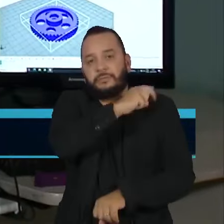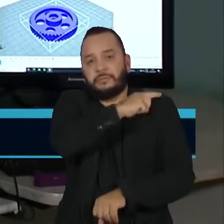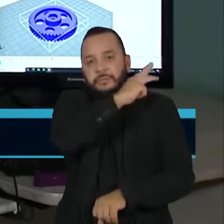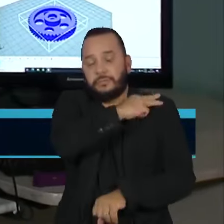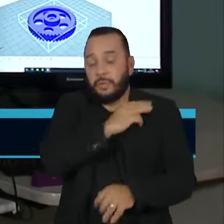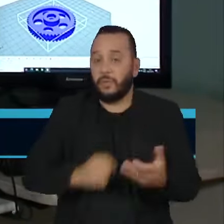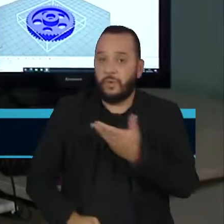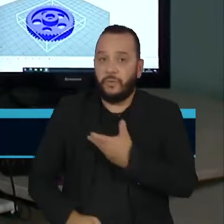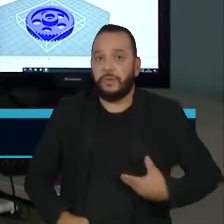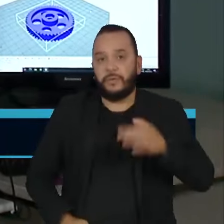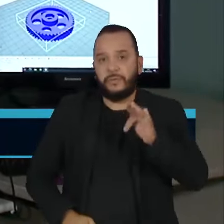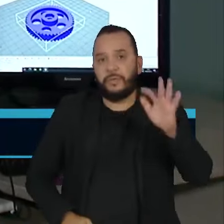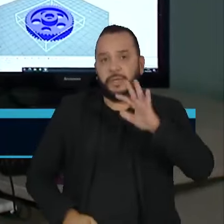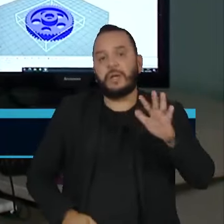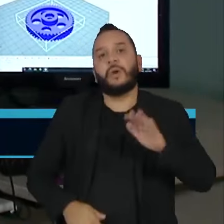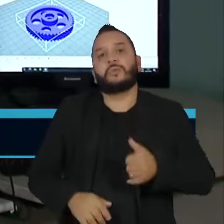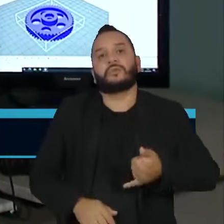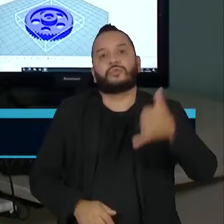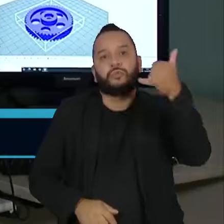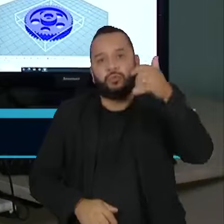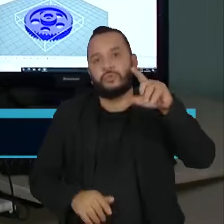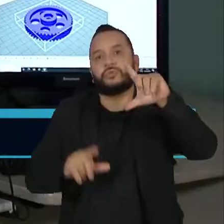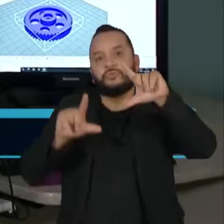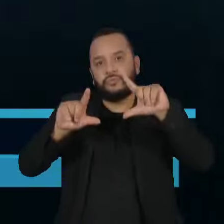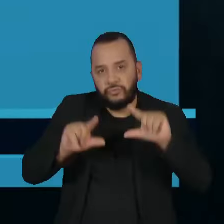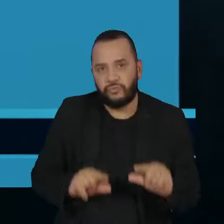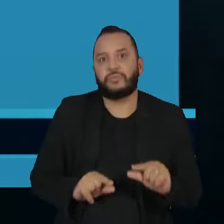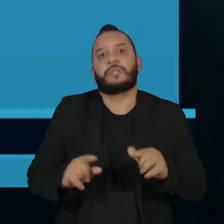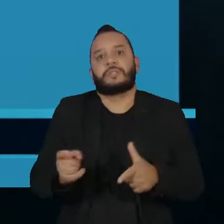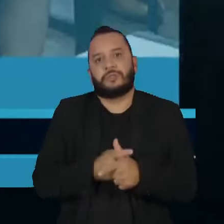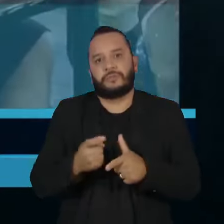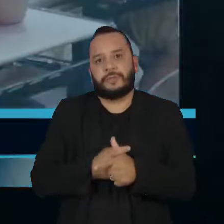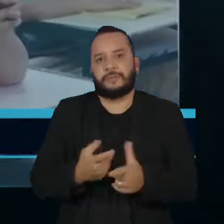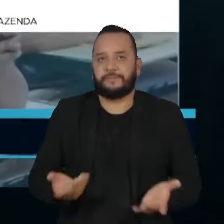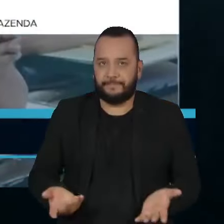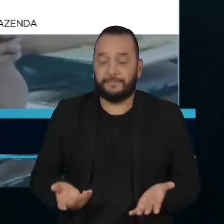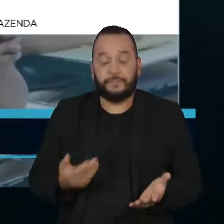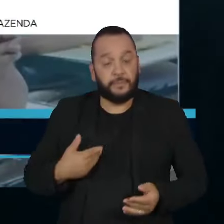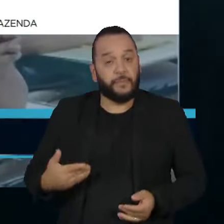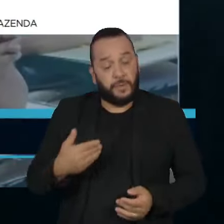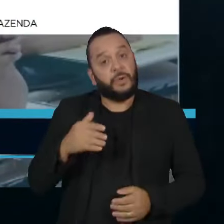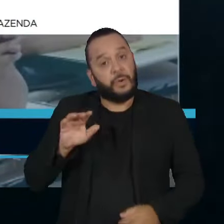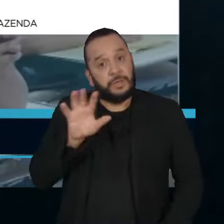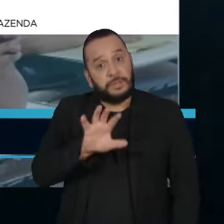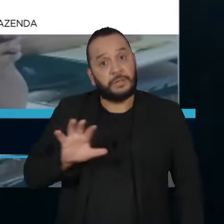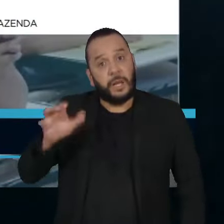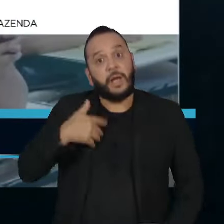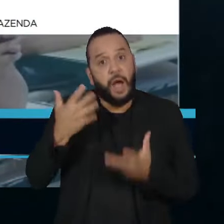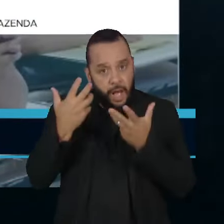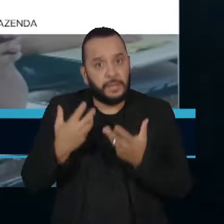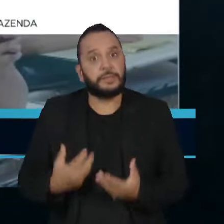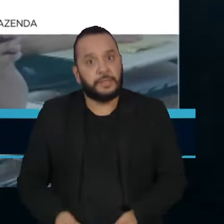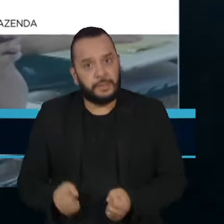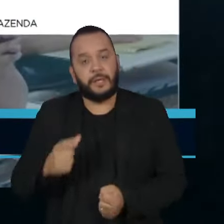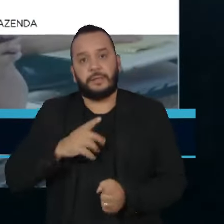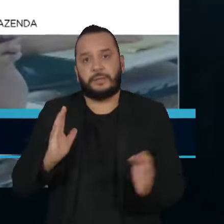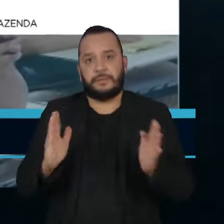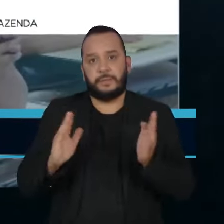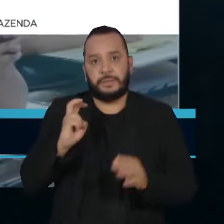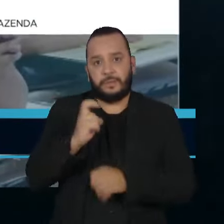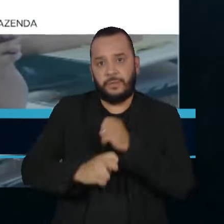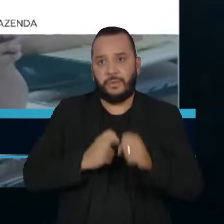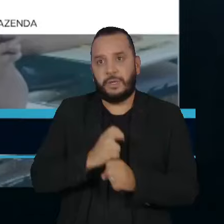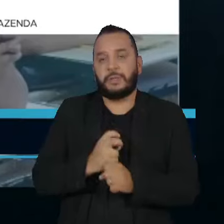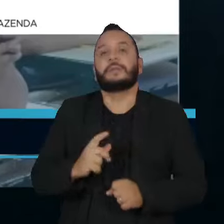o valor dos juros aplicados nas dívidas. Um estado que aderir ao programa que terá cinco anos de vigência poderá